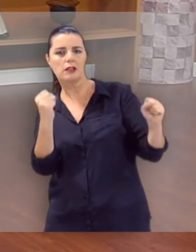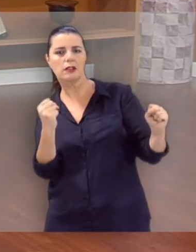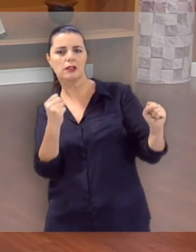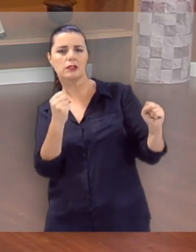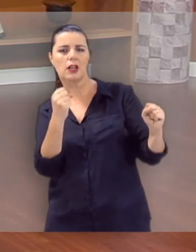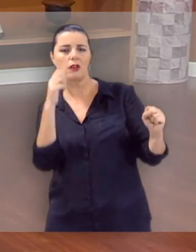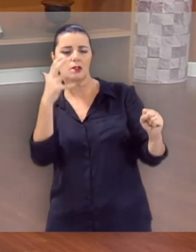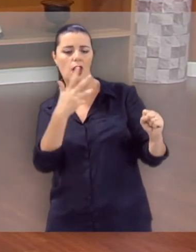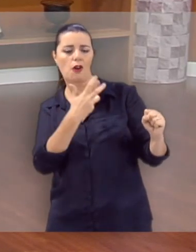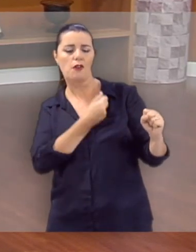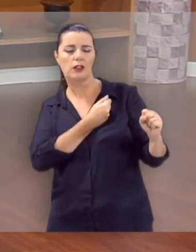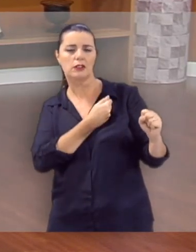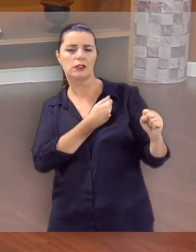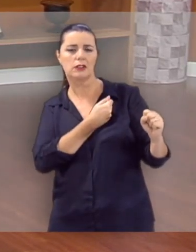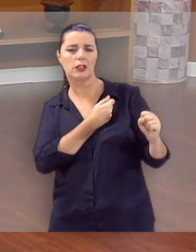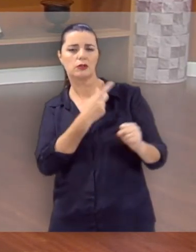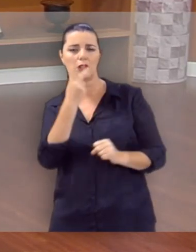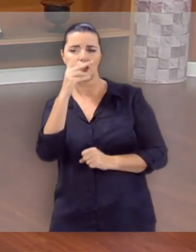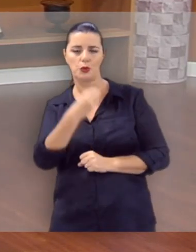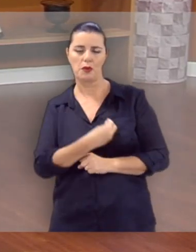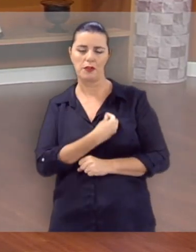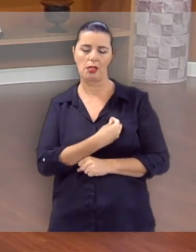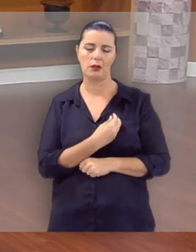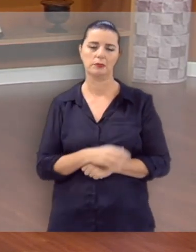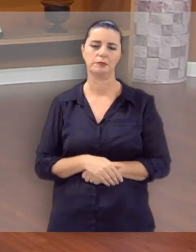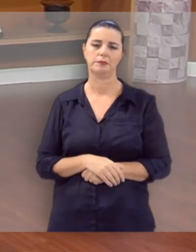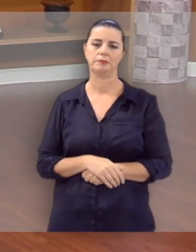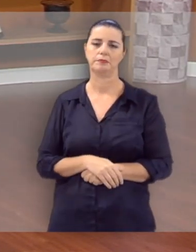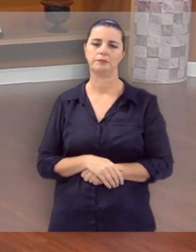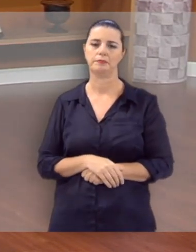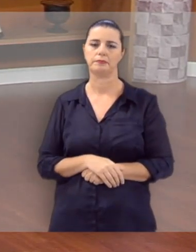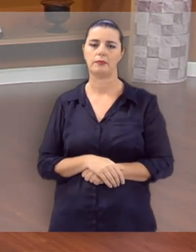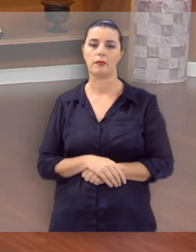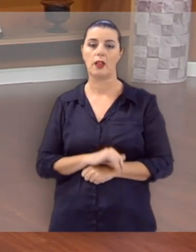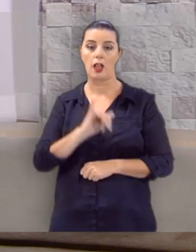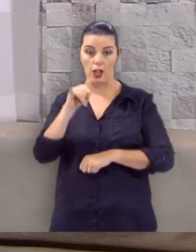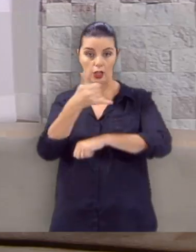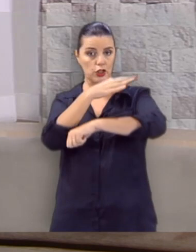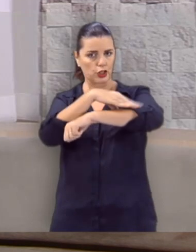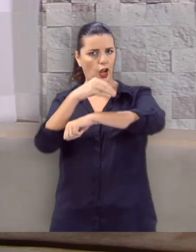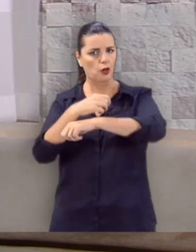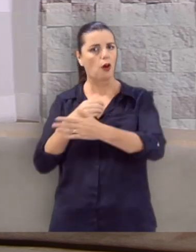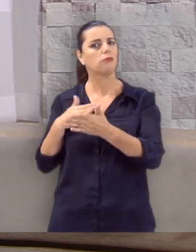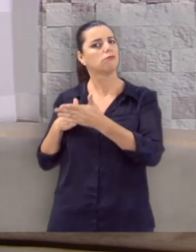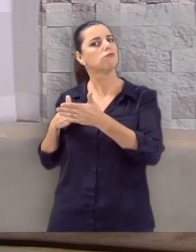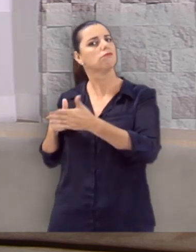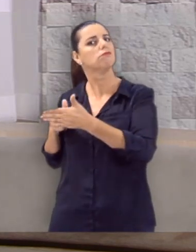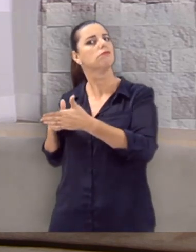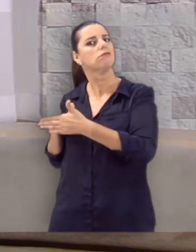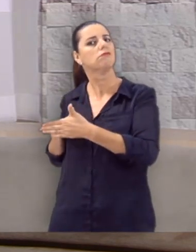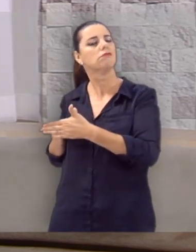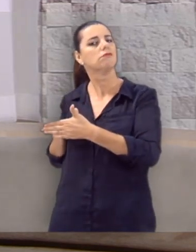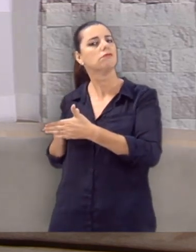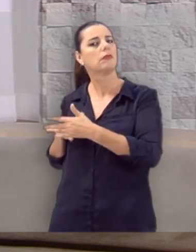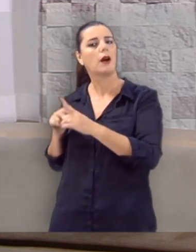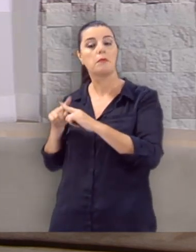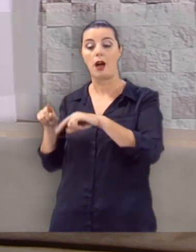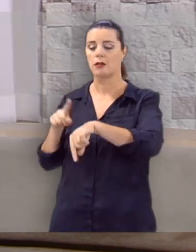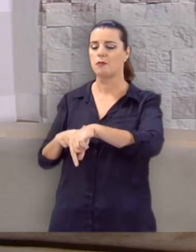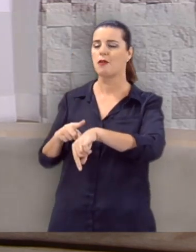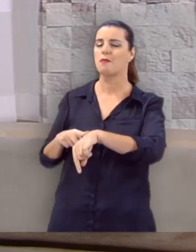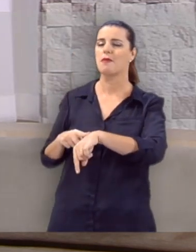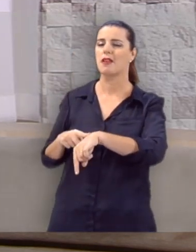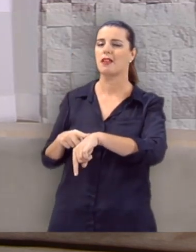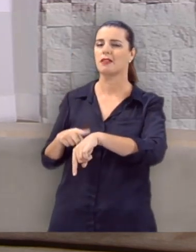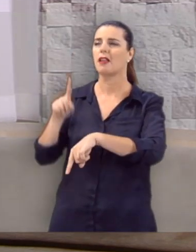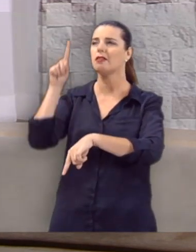libertação, de salvação na sua vida. Jacó resistiu. Mas